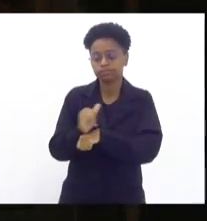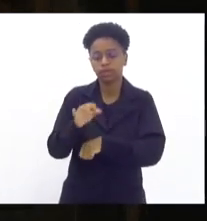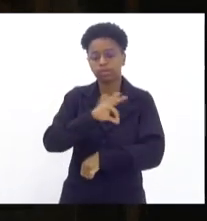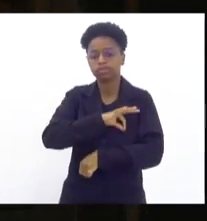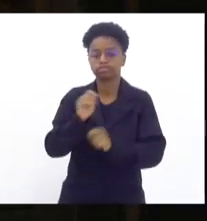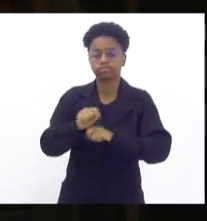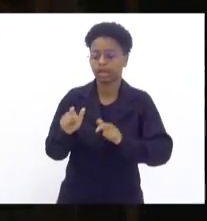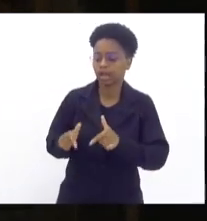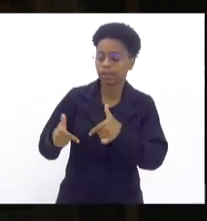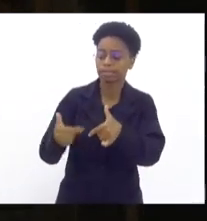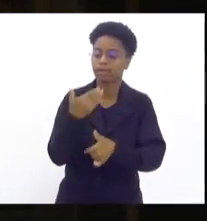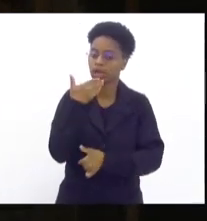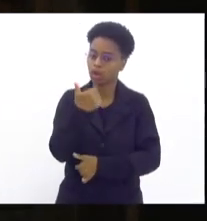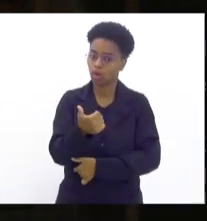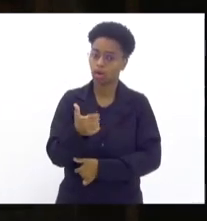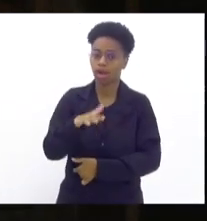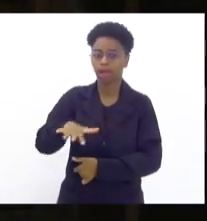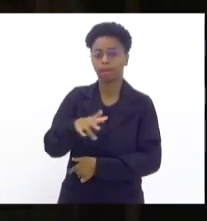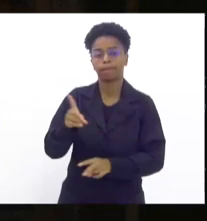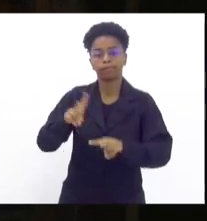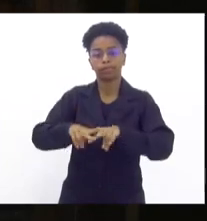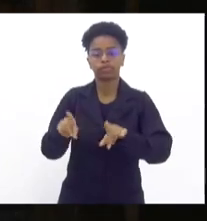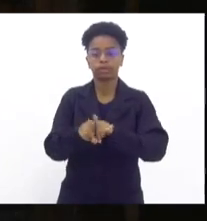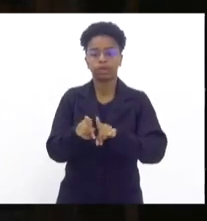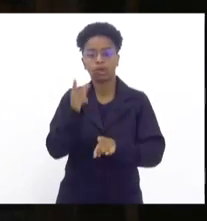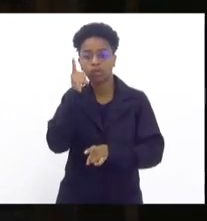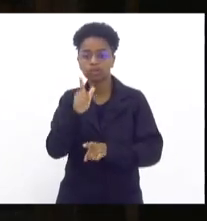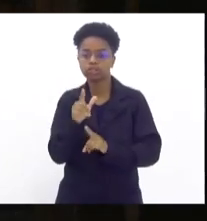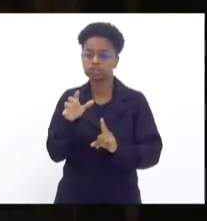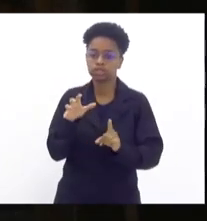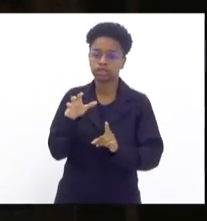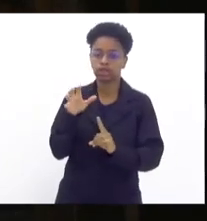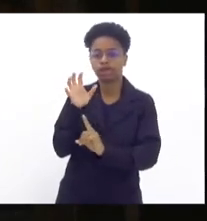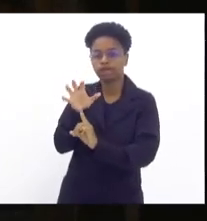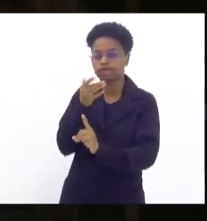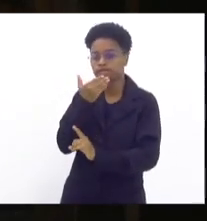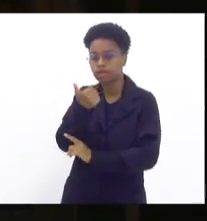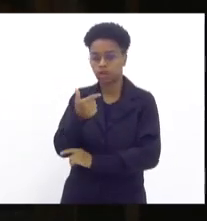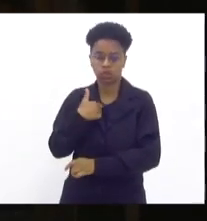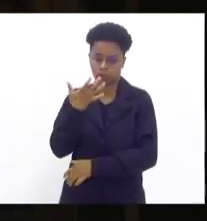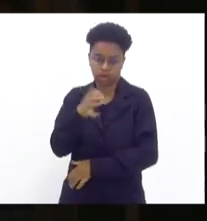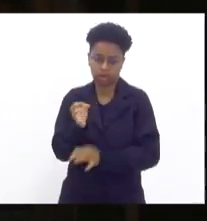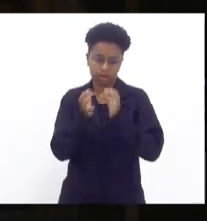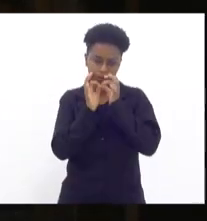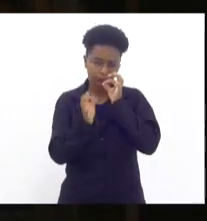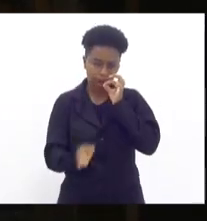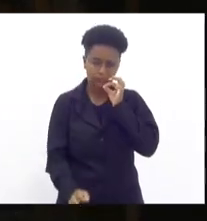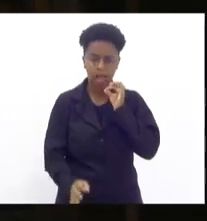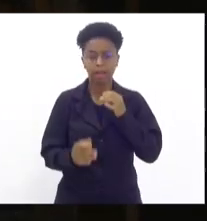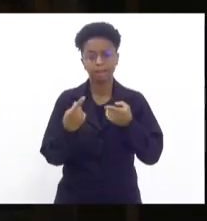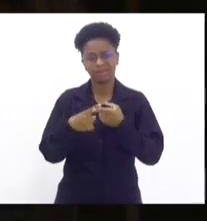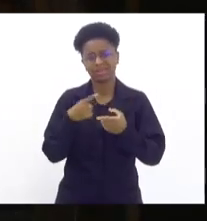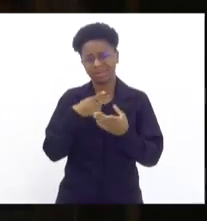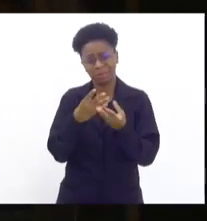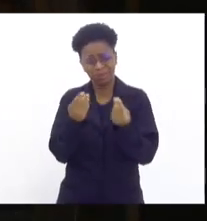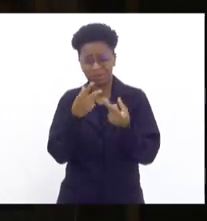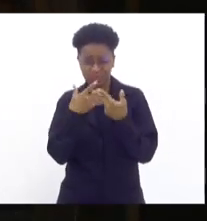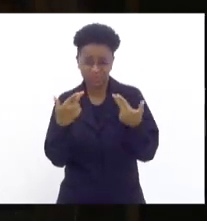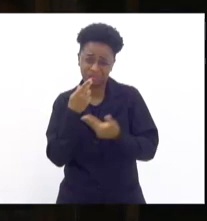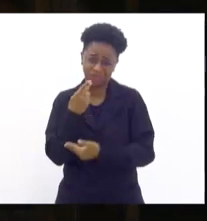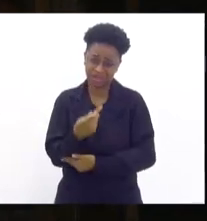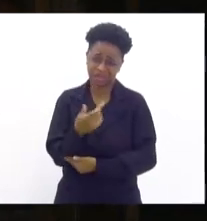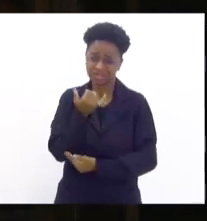mandados de prisão e ter um impacto melhor. Então, senhores, eu não quero me alongar, é muita coisa para se falar, desculpe se eu